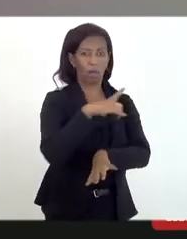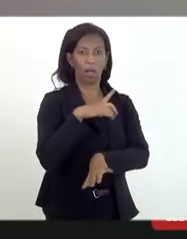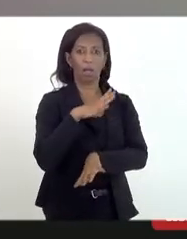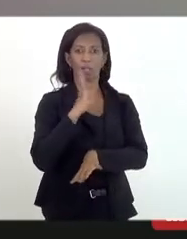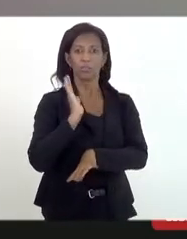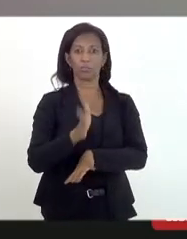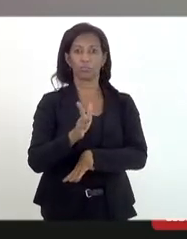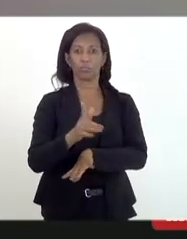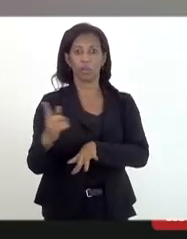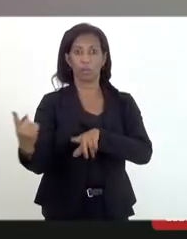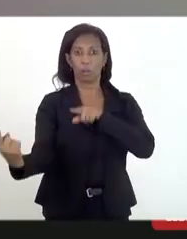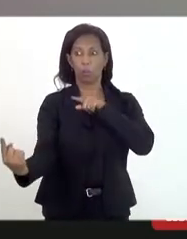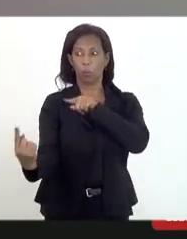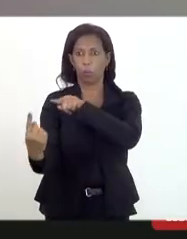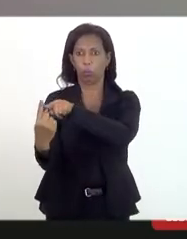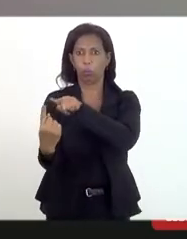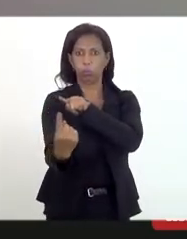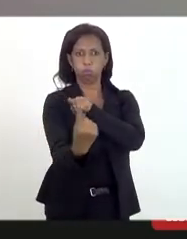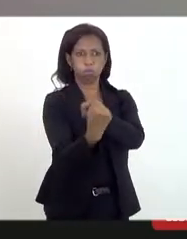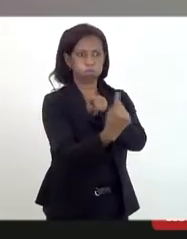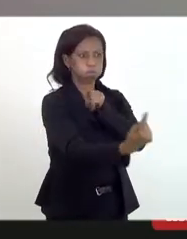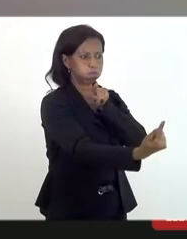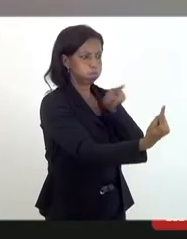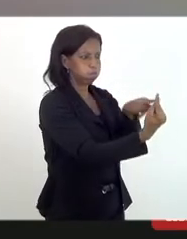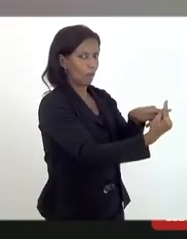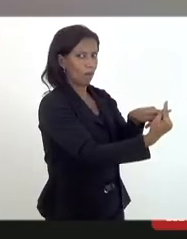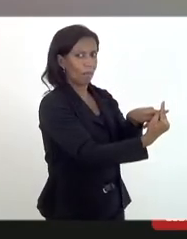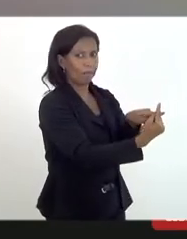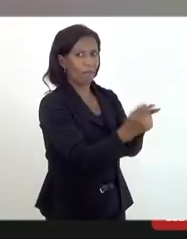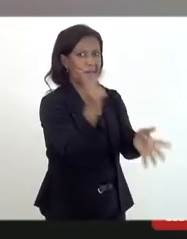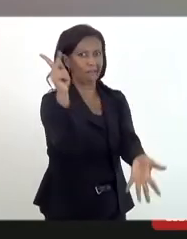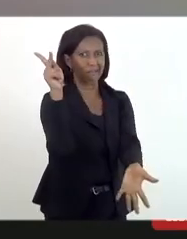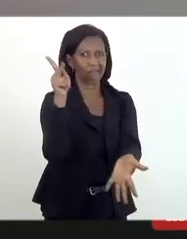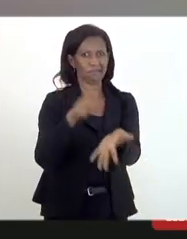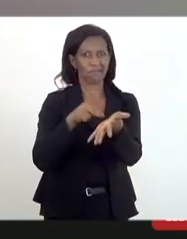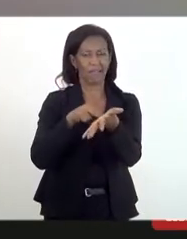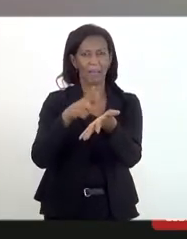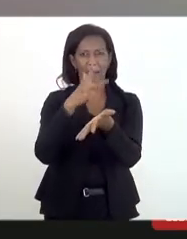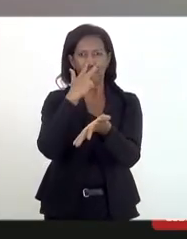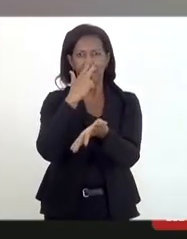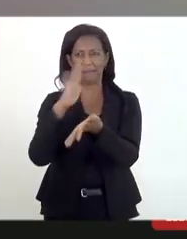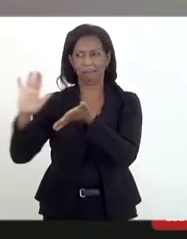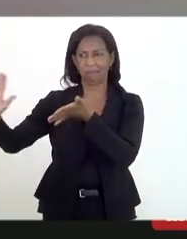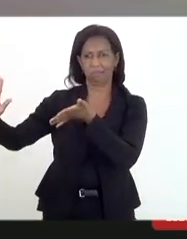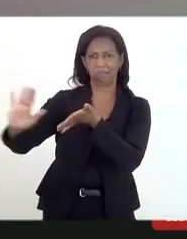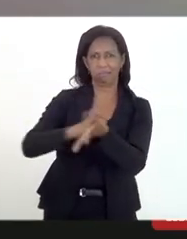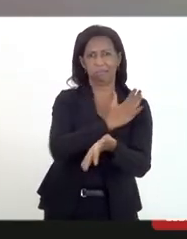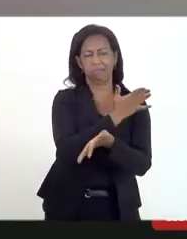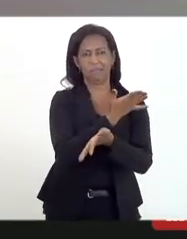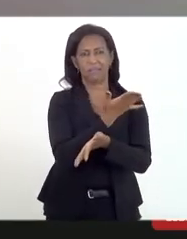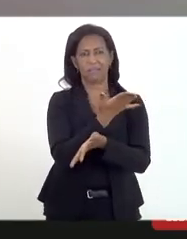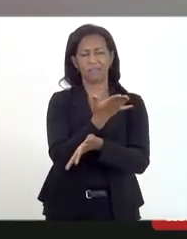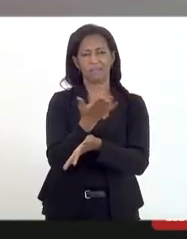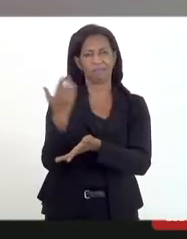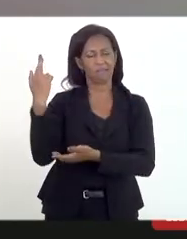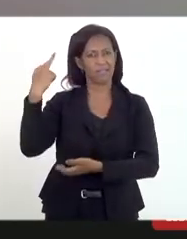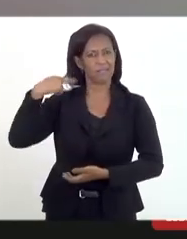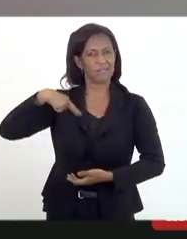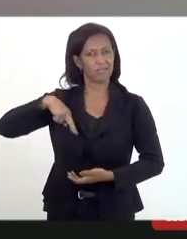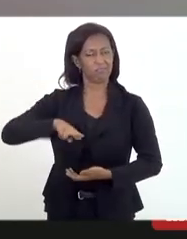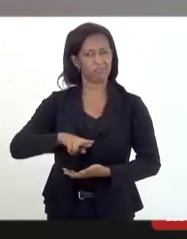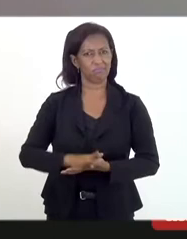foram alvos de uma verdadeira limpeza étnico-religiosa.